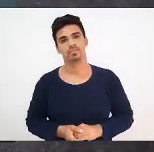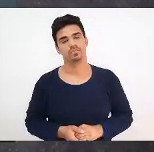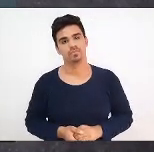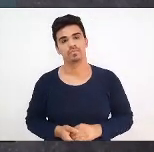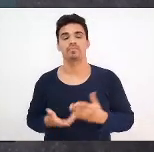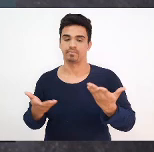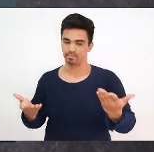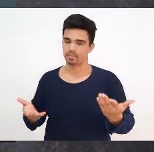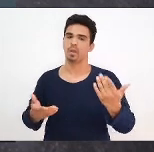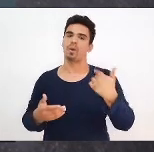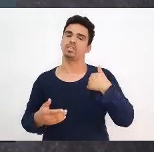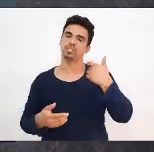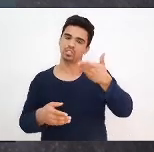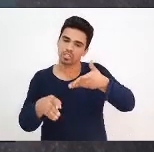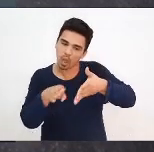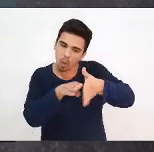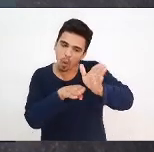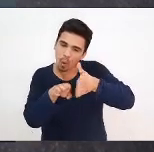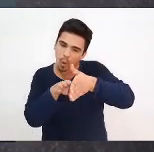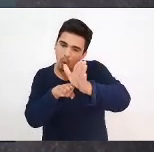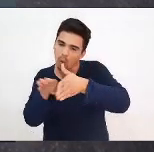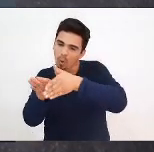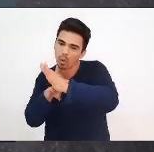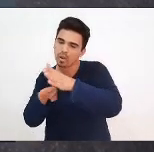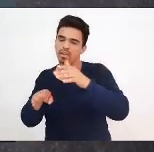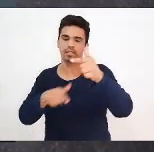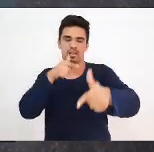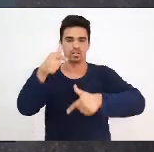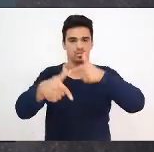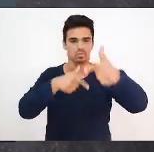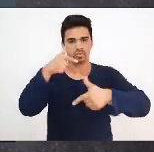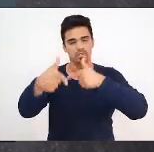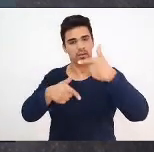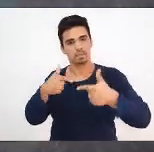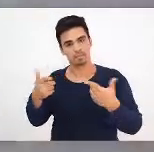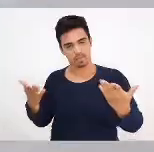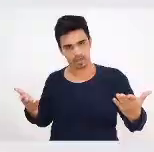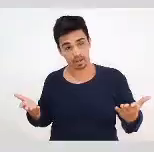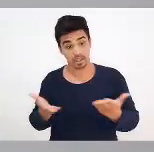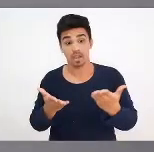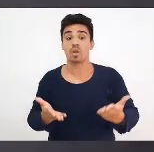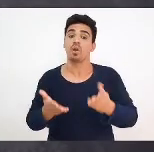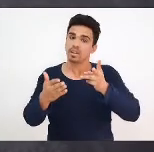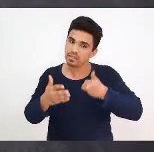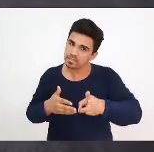orientado o nosso trabalho e agora seguiremos orientando.